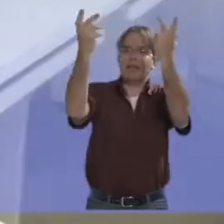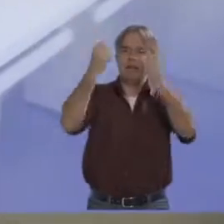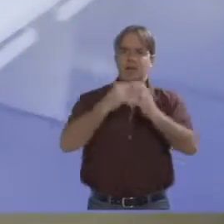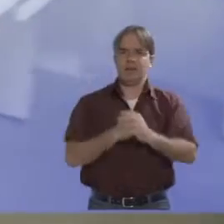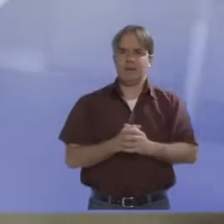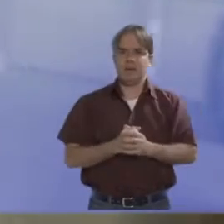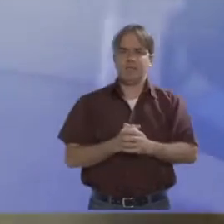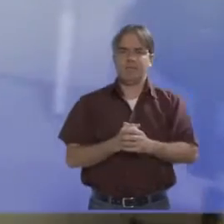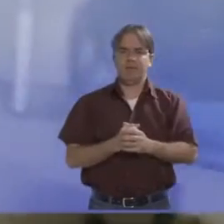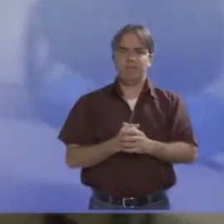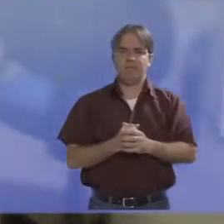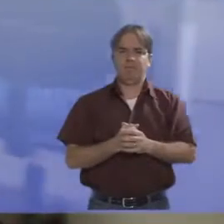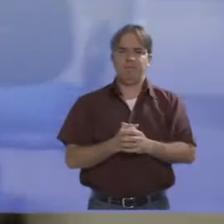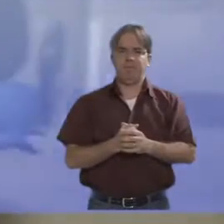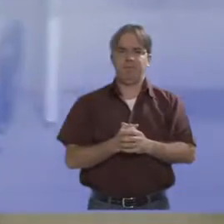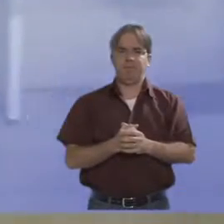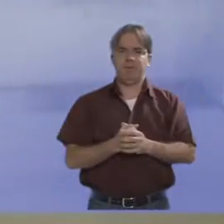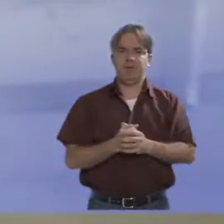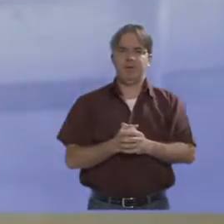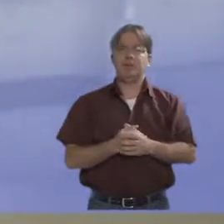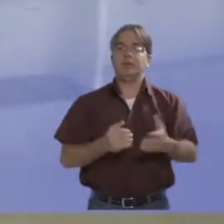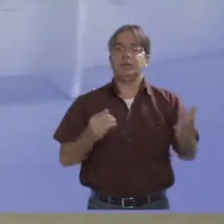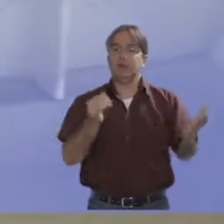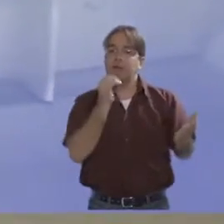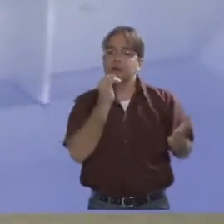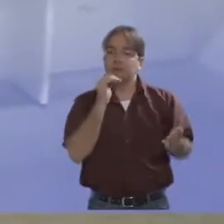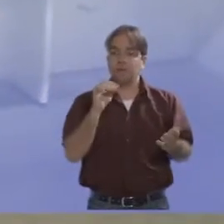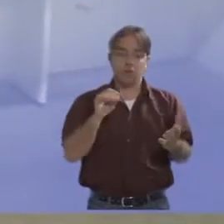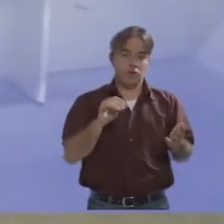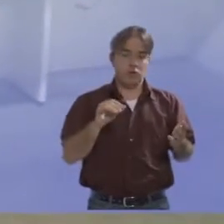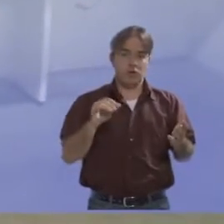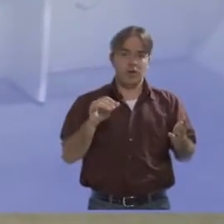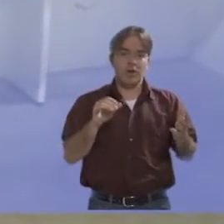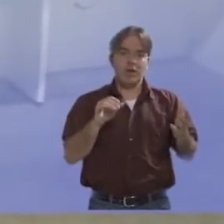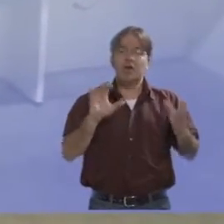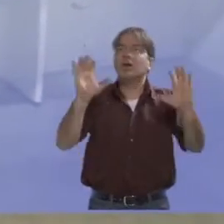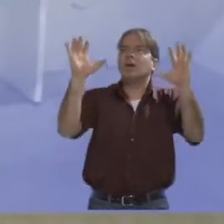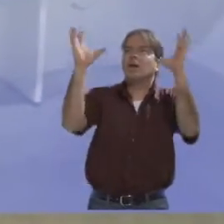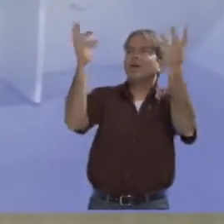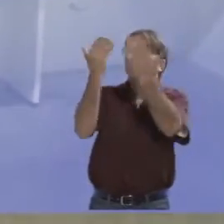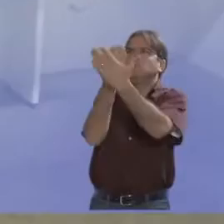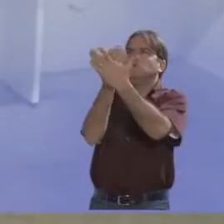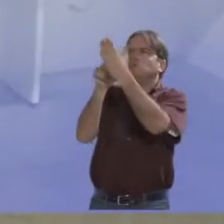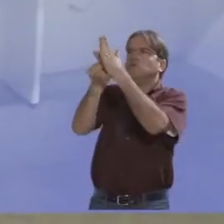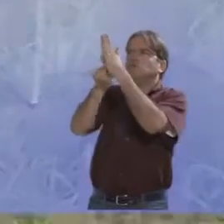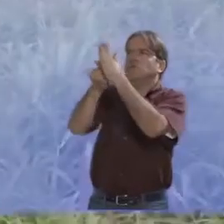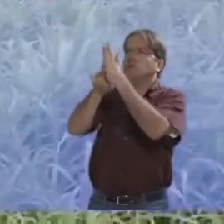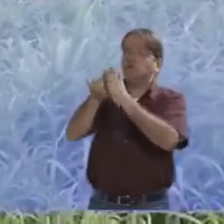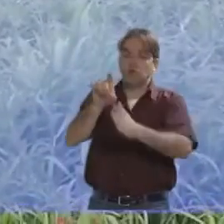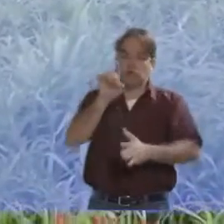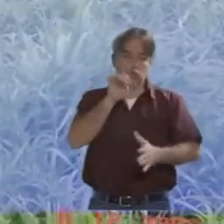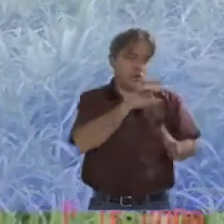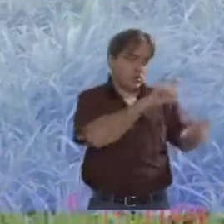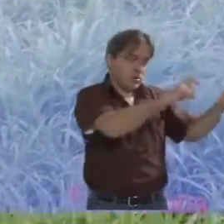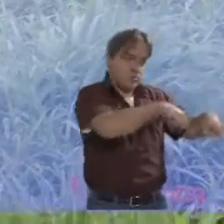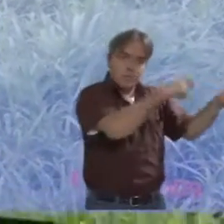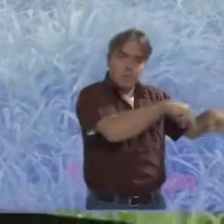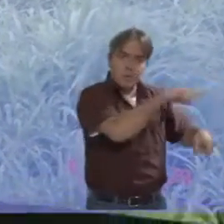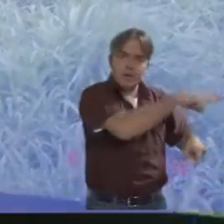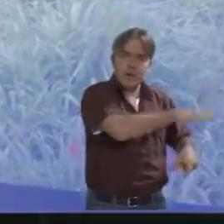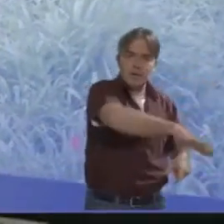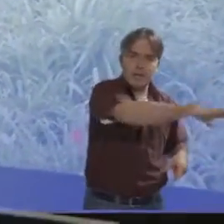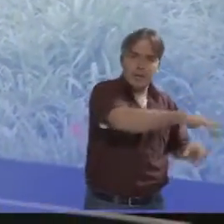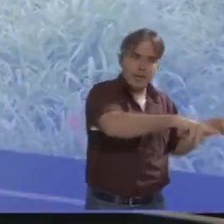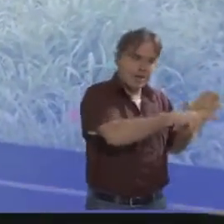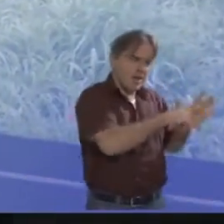atender a grande demanda que existe na região, não só para informações relativas, como eu mencionei, a